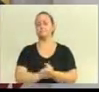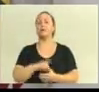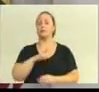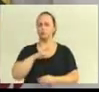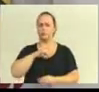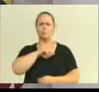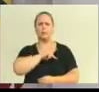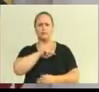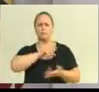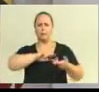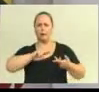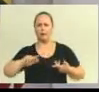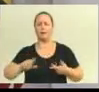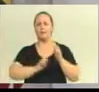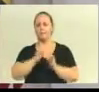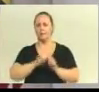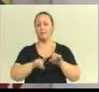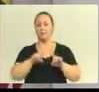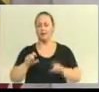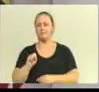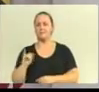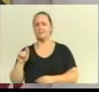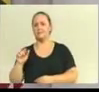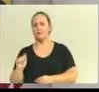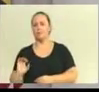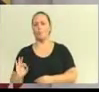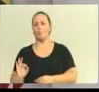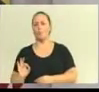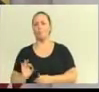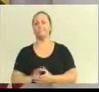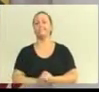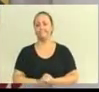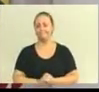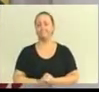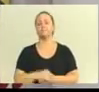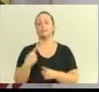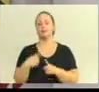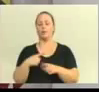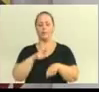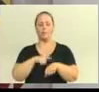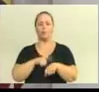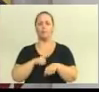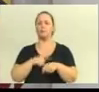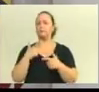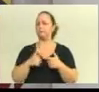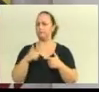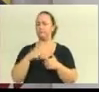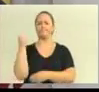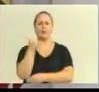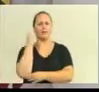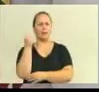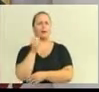fez as explanações necessárias para entendermos a situação e o momento crítico que o transporte coletivo de nossa cidade passava.